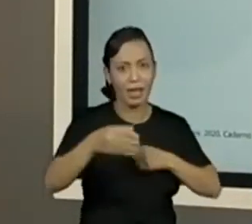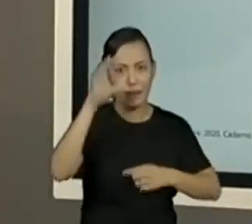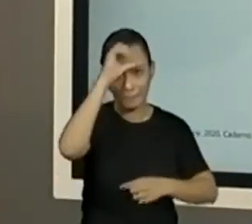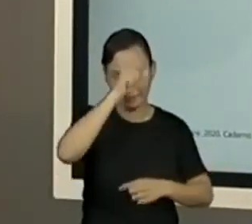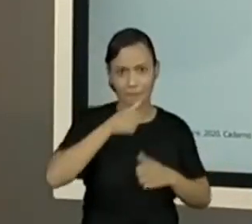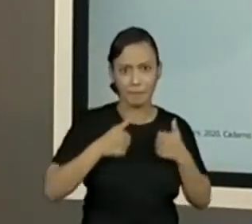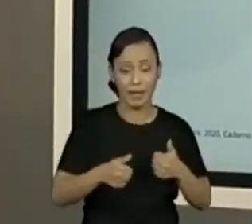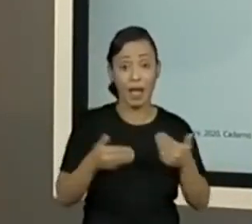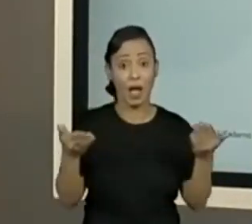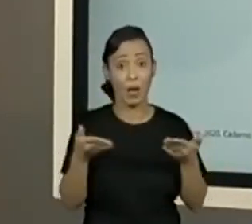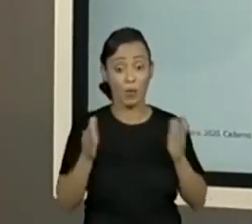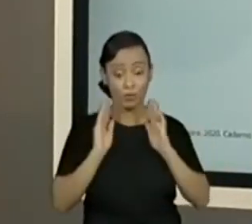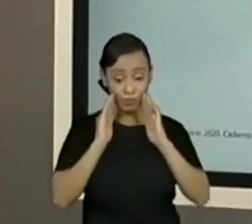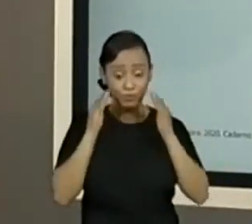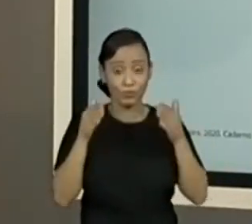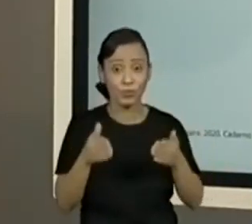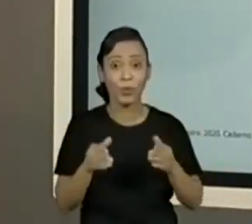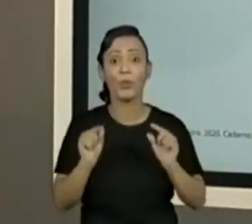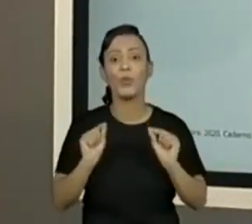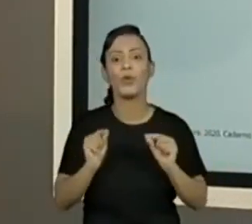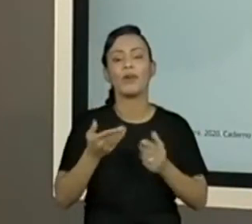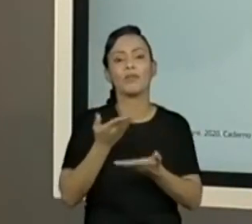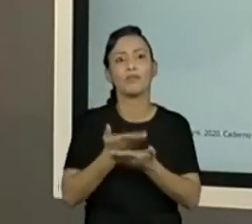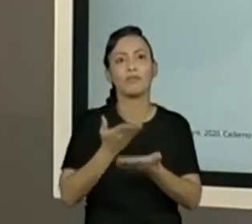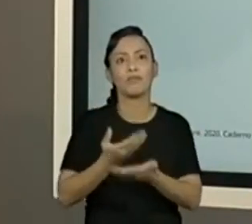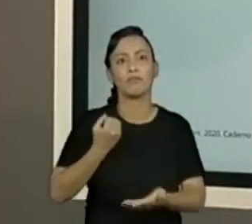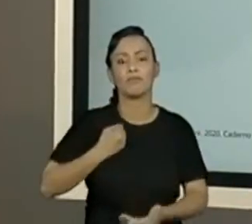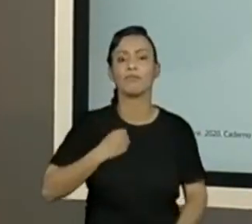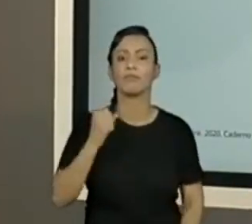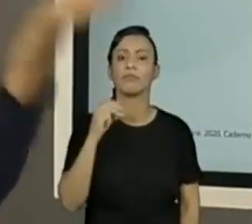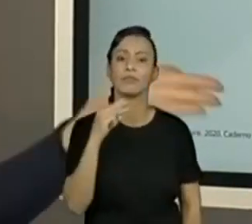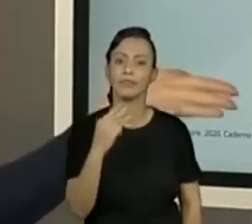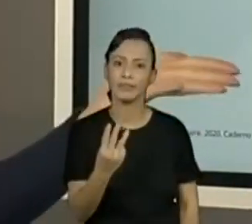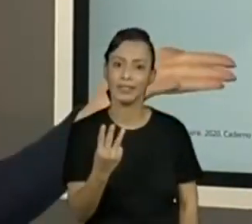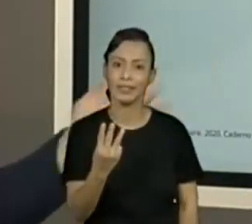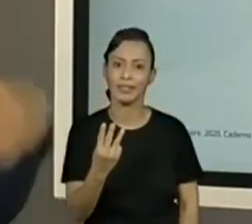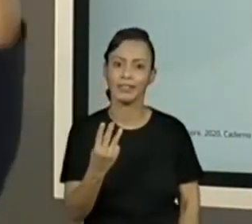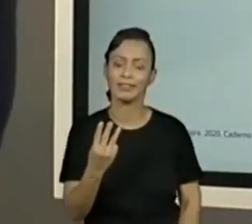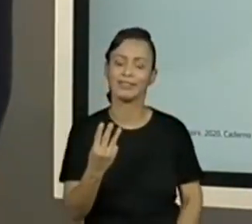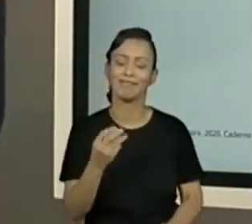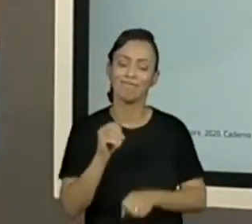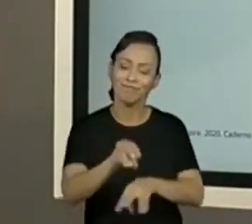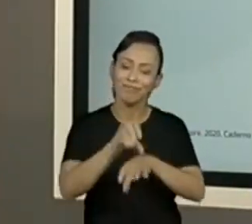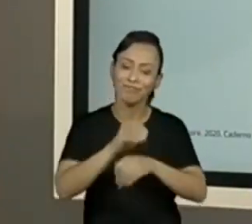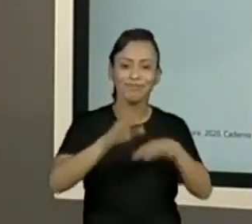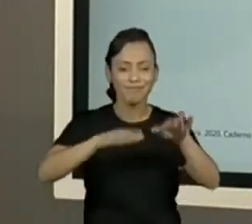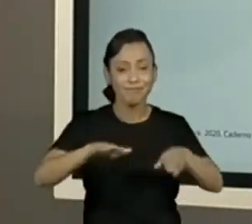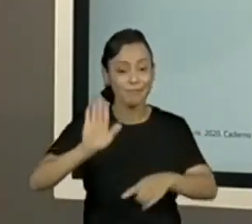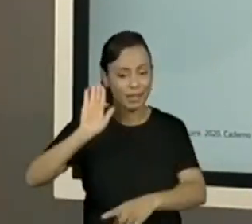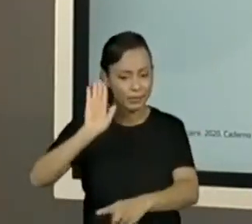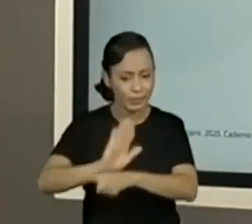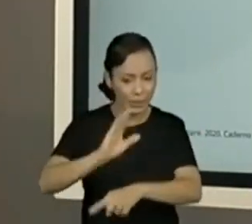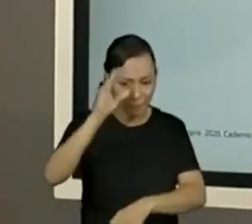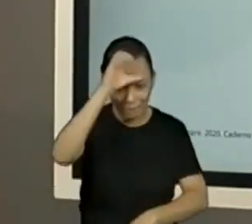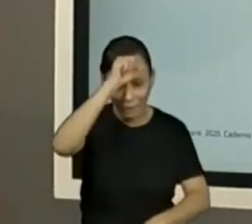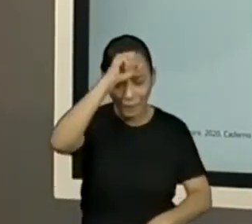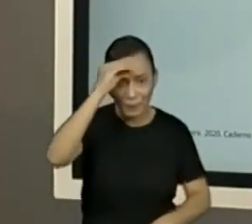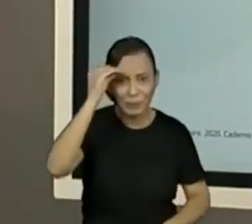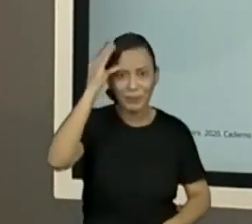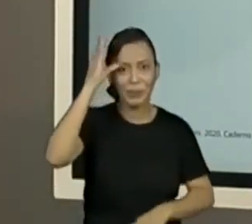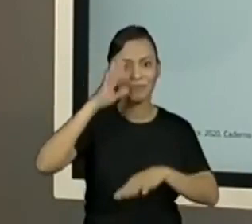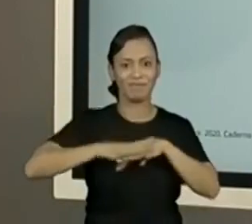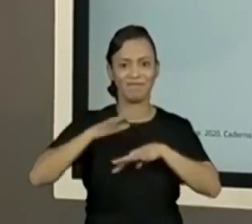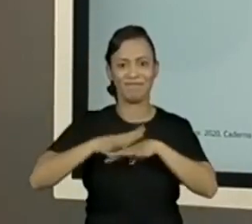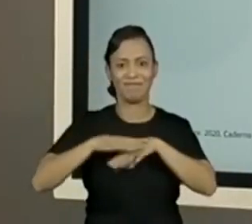O que é importante agora é a gente continuar na três e ajudar a criançada, que são as habilidades essenciais que eles precisam para contribuir no